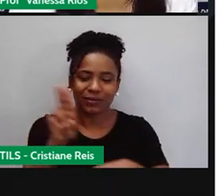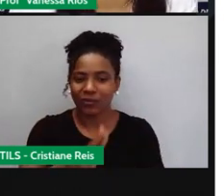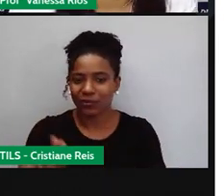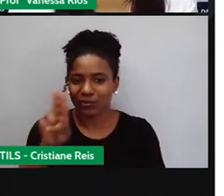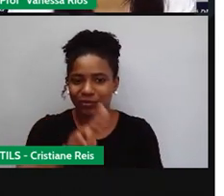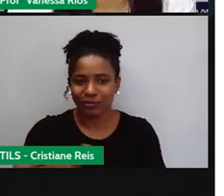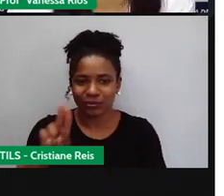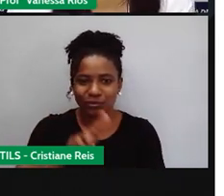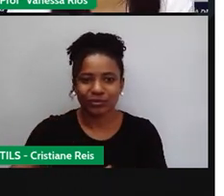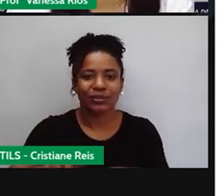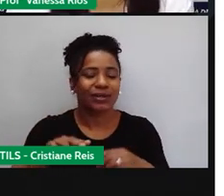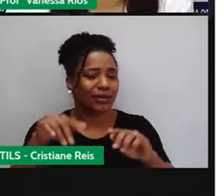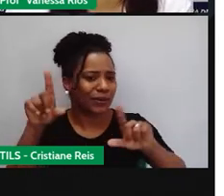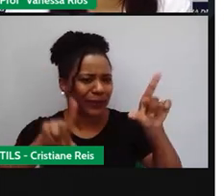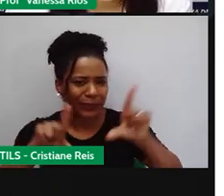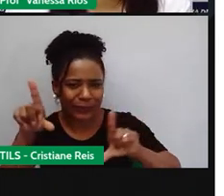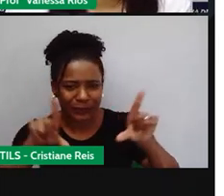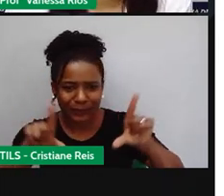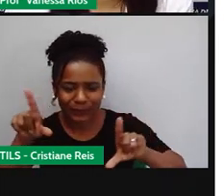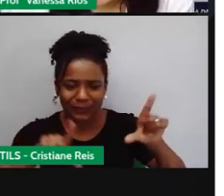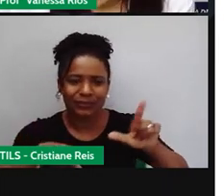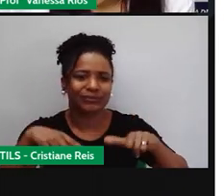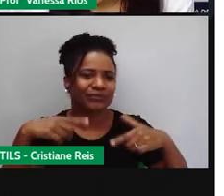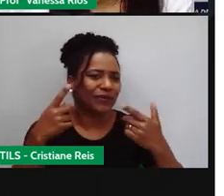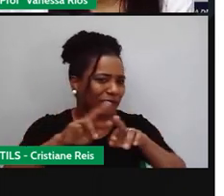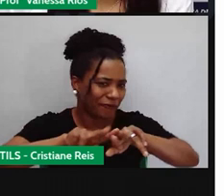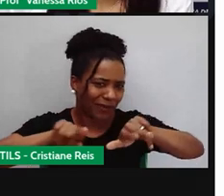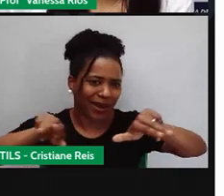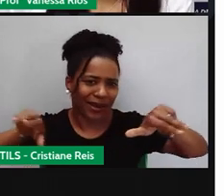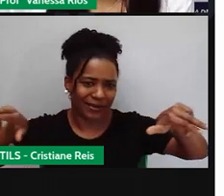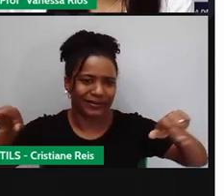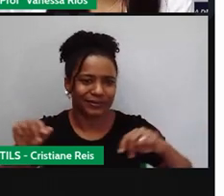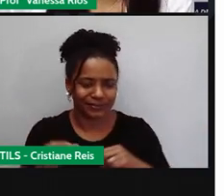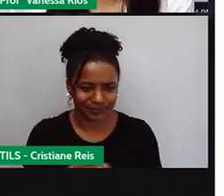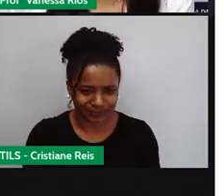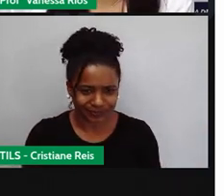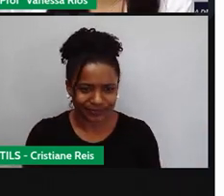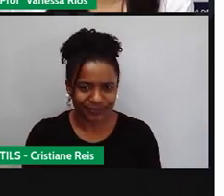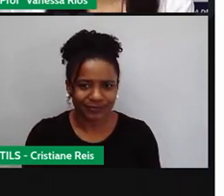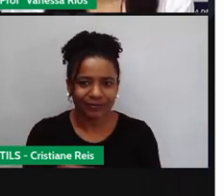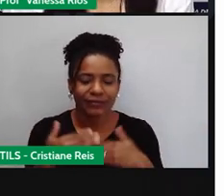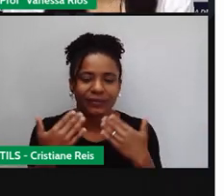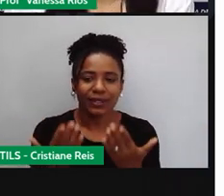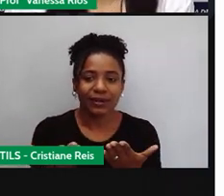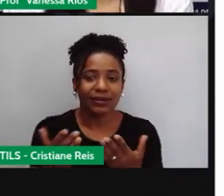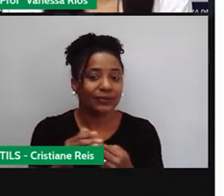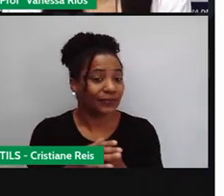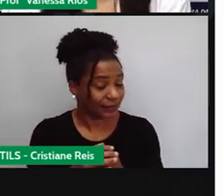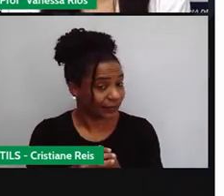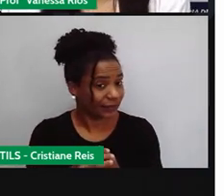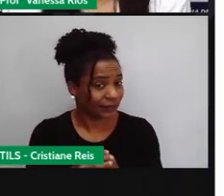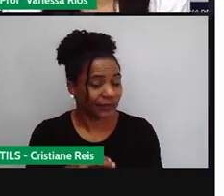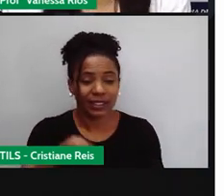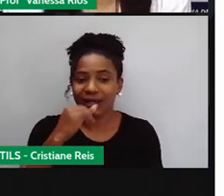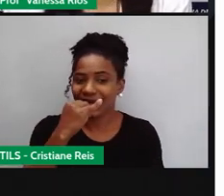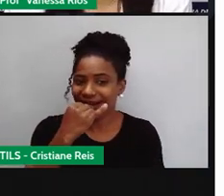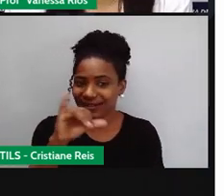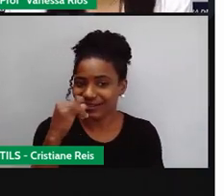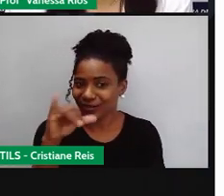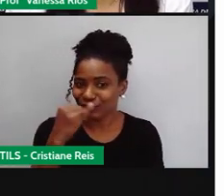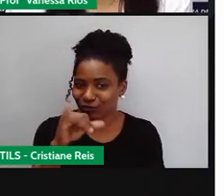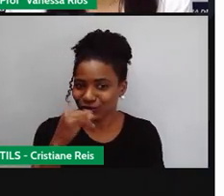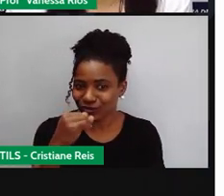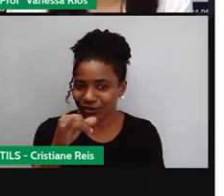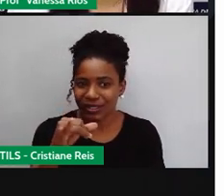dos aparelhos, daquilo que está à nossa volta. E aí, a energia, para funcionar tudo isso, ela